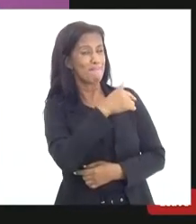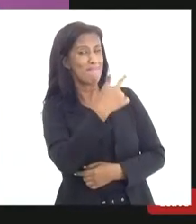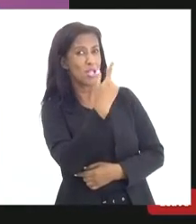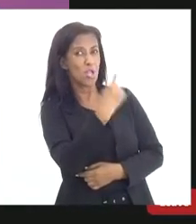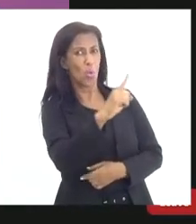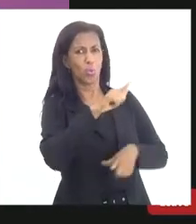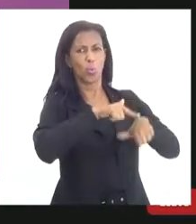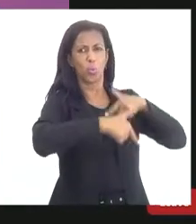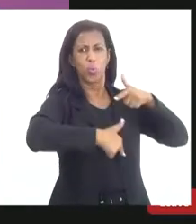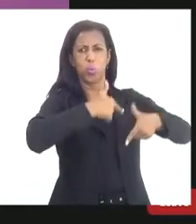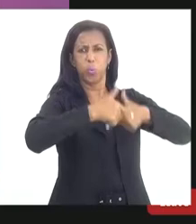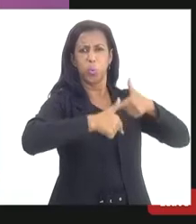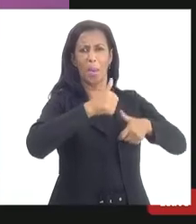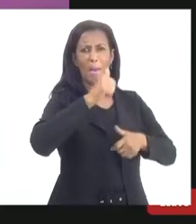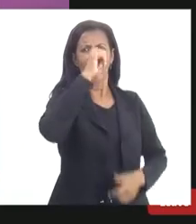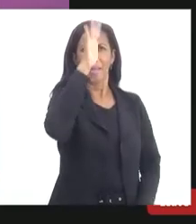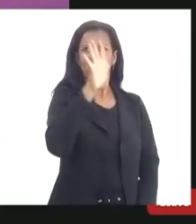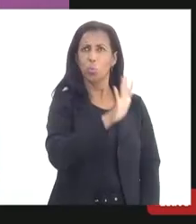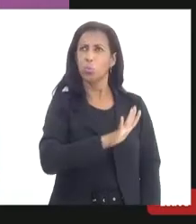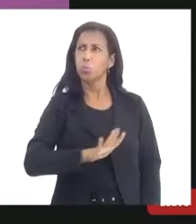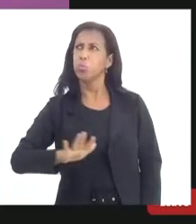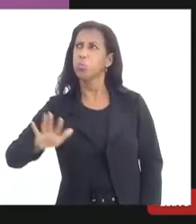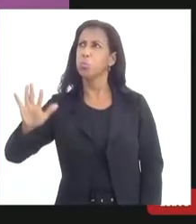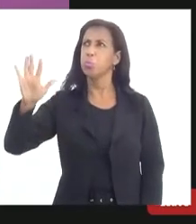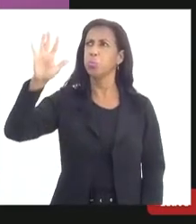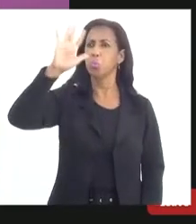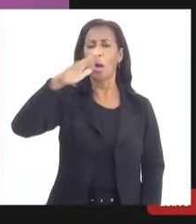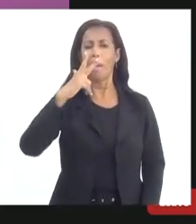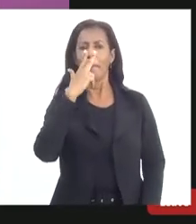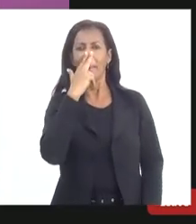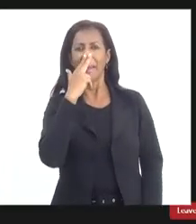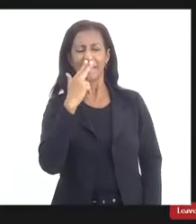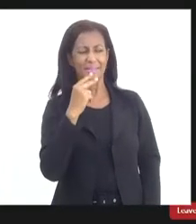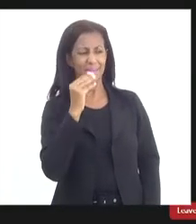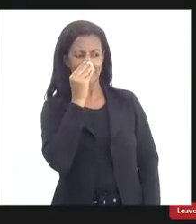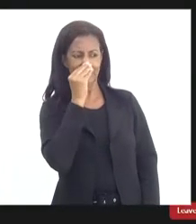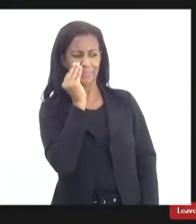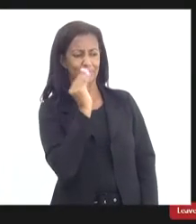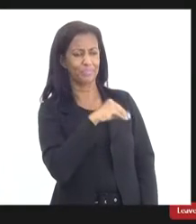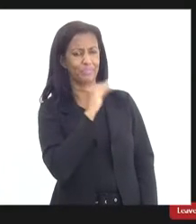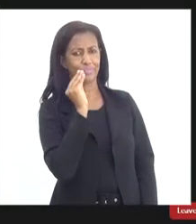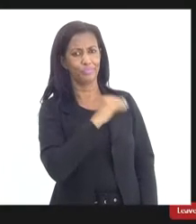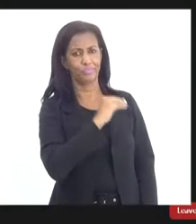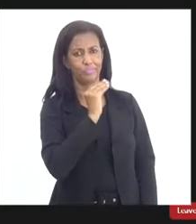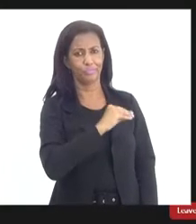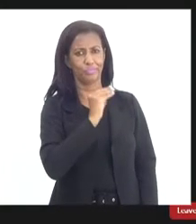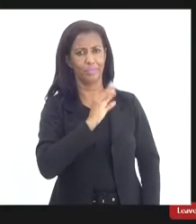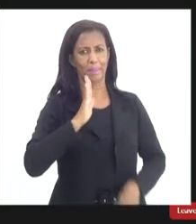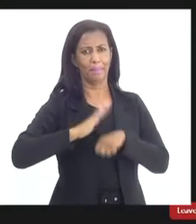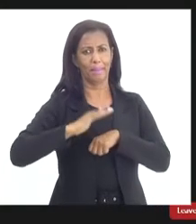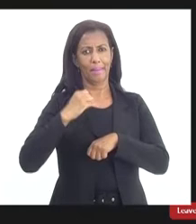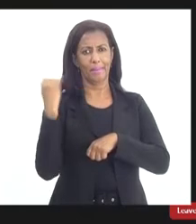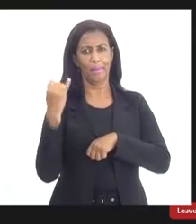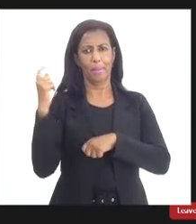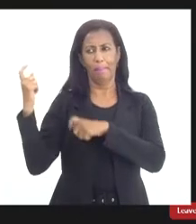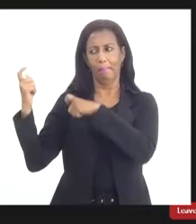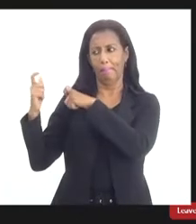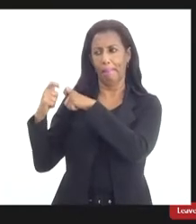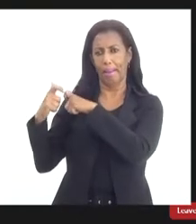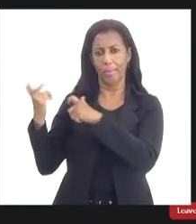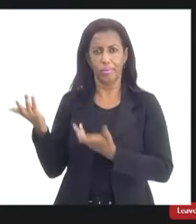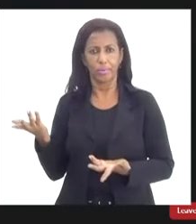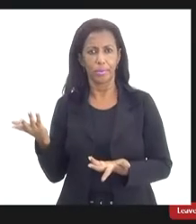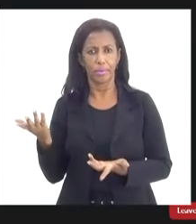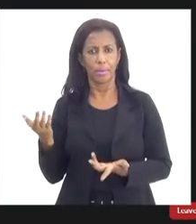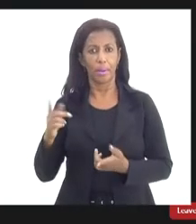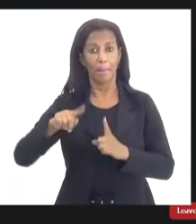no Brasil inteiro e às vezes a gente menospreza esse quantitativo dois milhões com mais